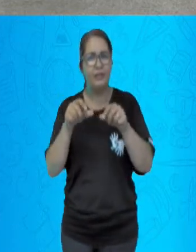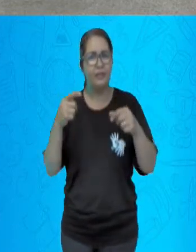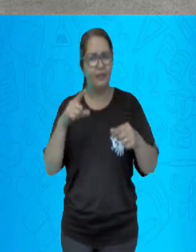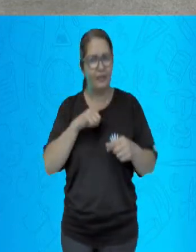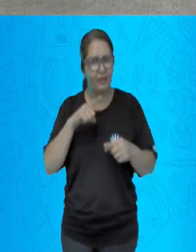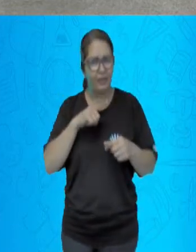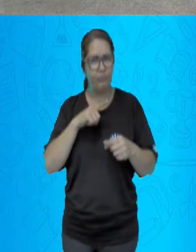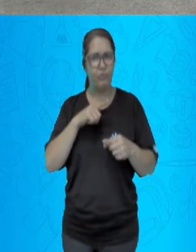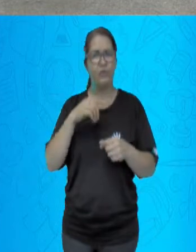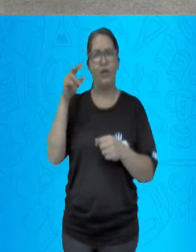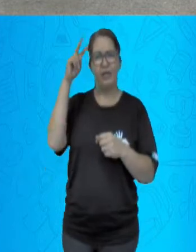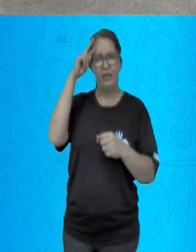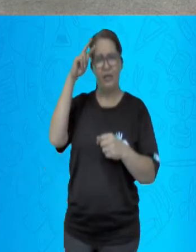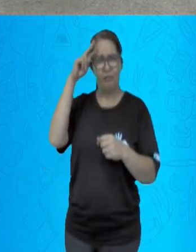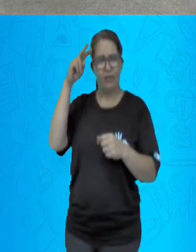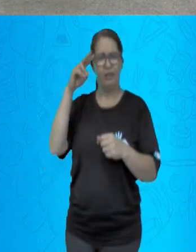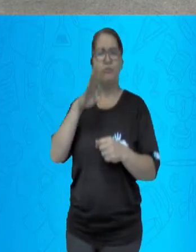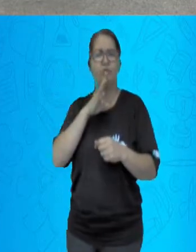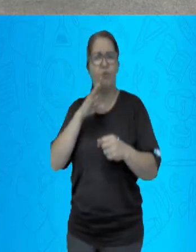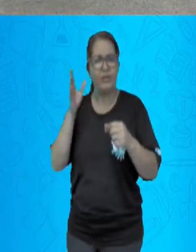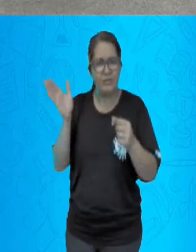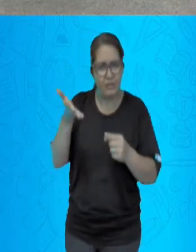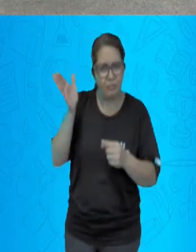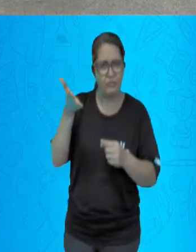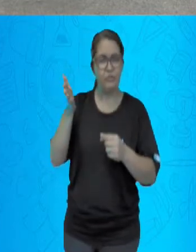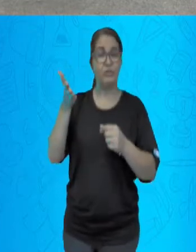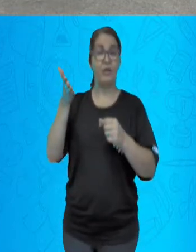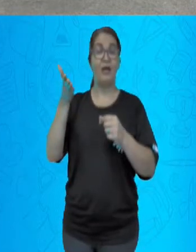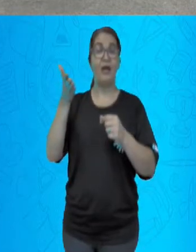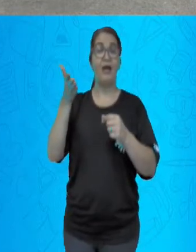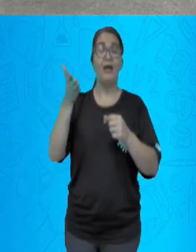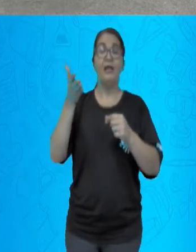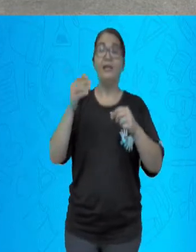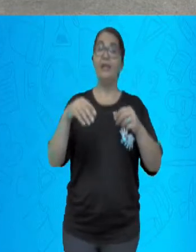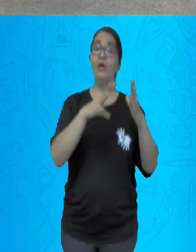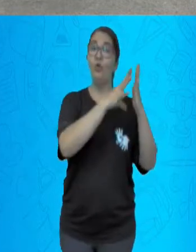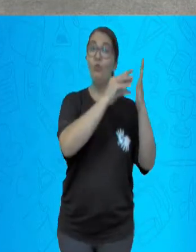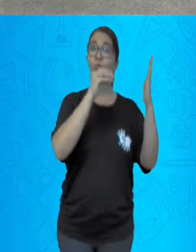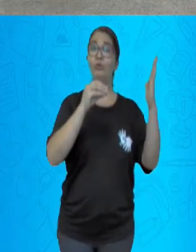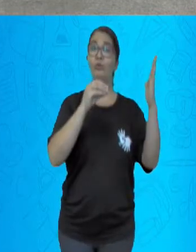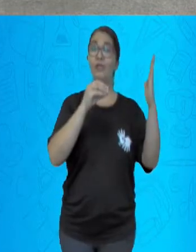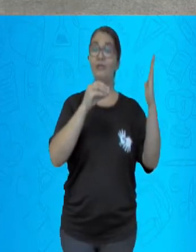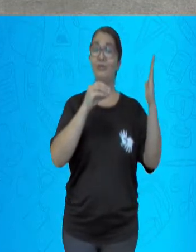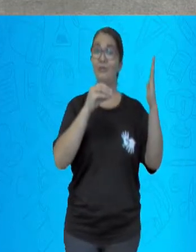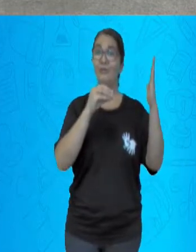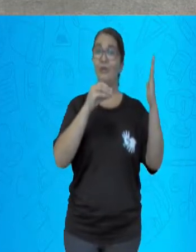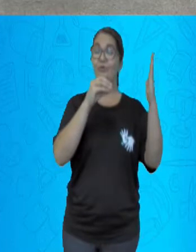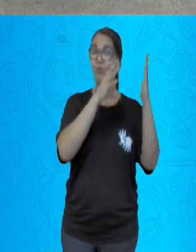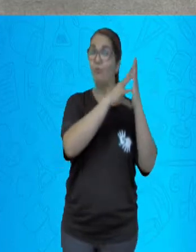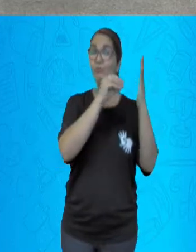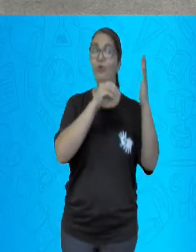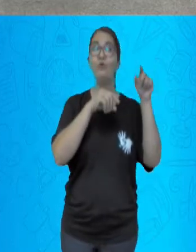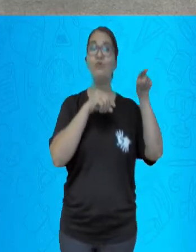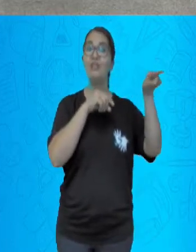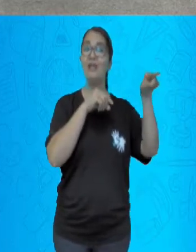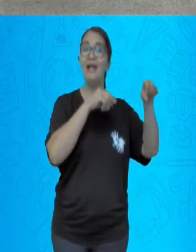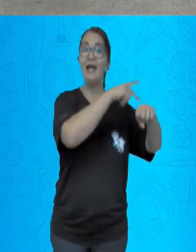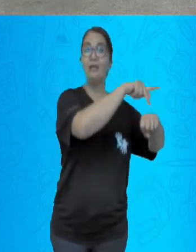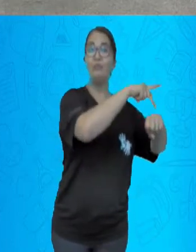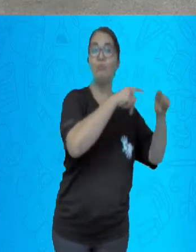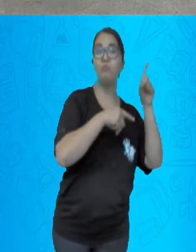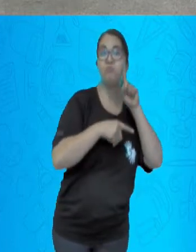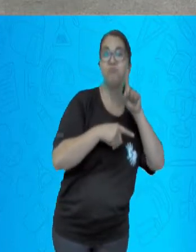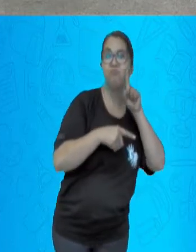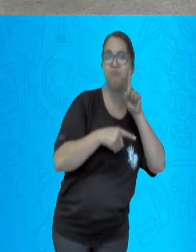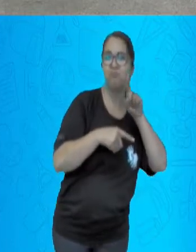republicano inspirava modelos dos Estados Unidos, bem, em partes. Esses modelos